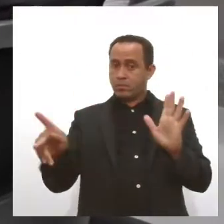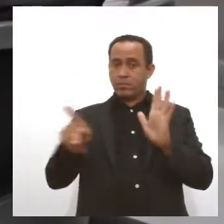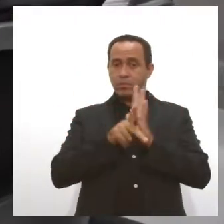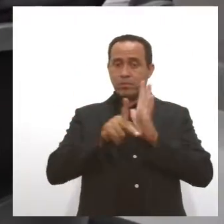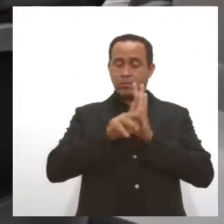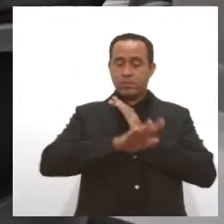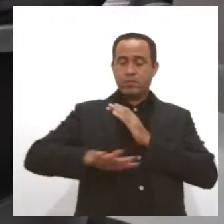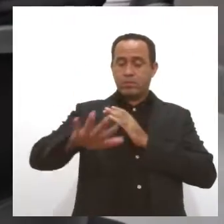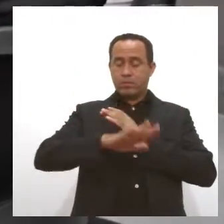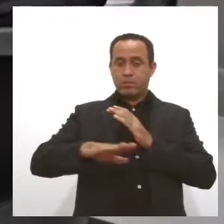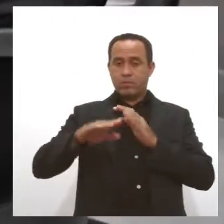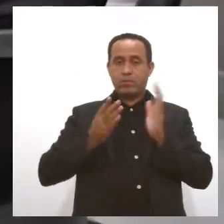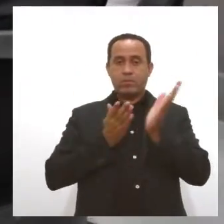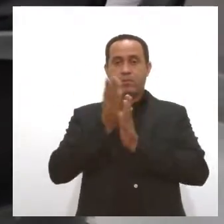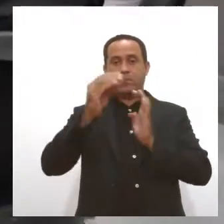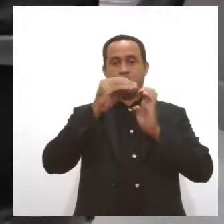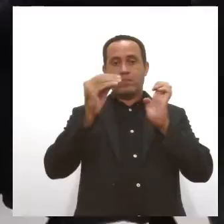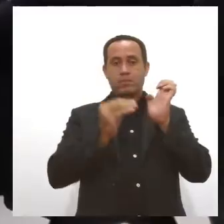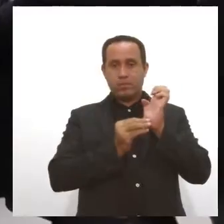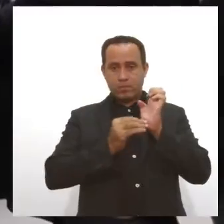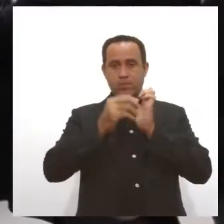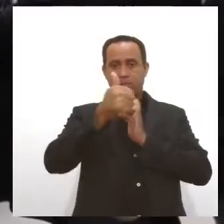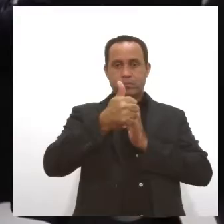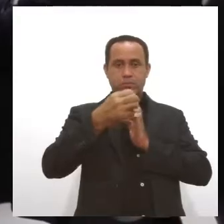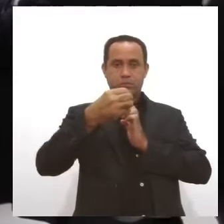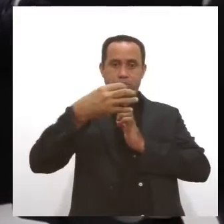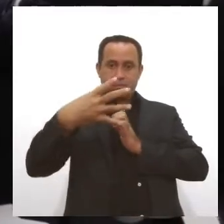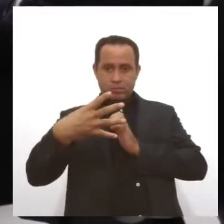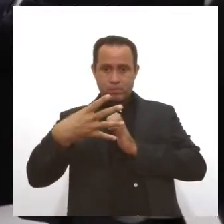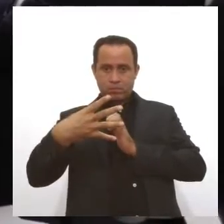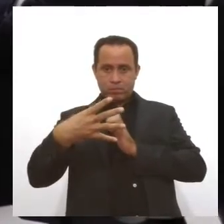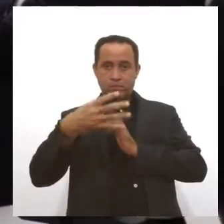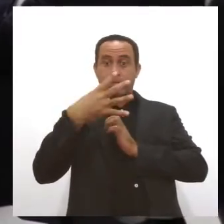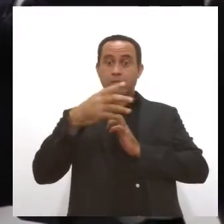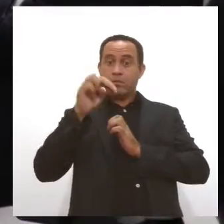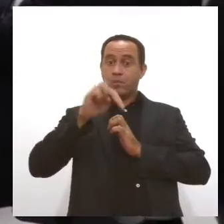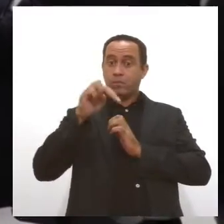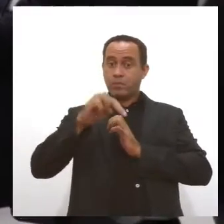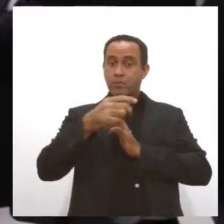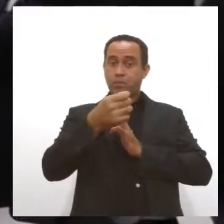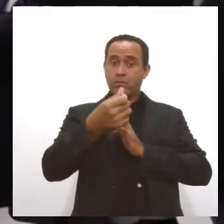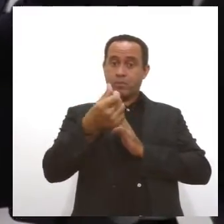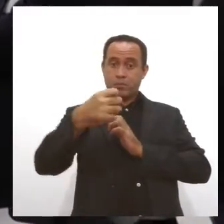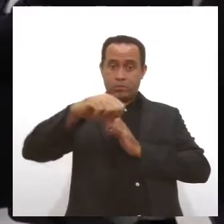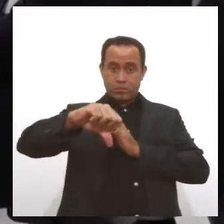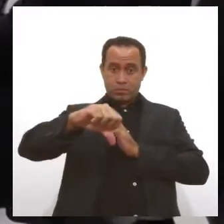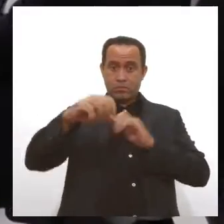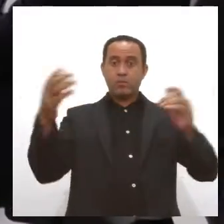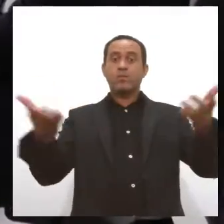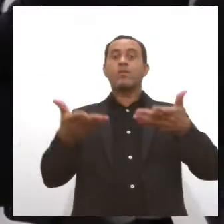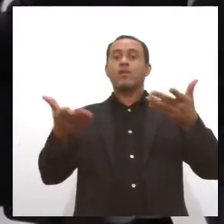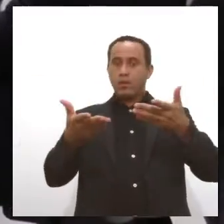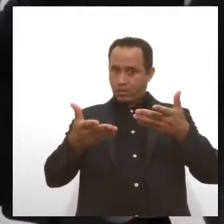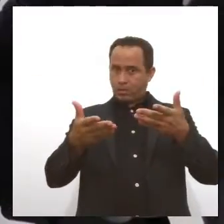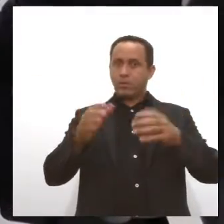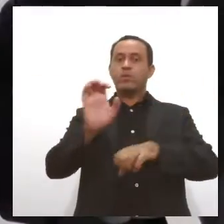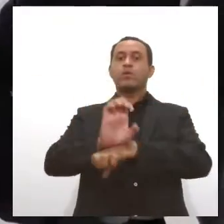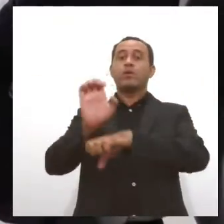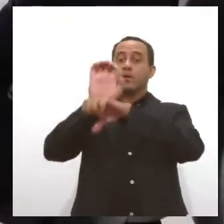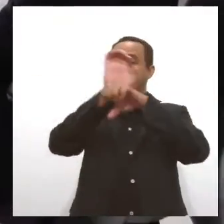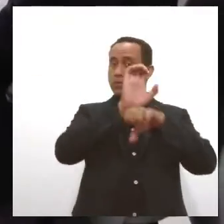aprovação da Emenda Constitucional 104 em 4 de novembro de 2019. Agora cabe aos Estados